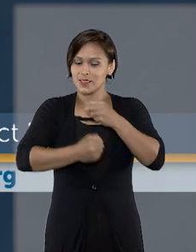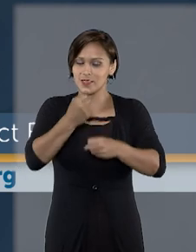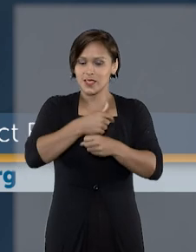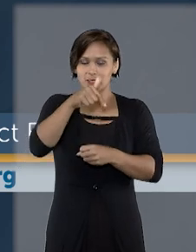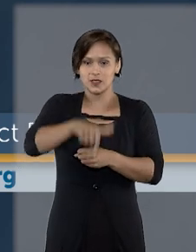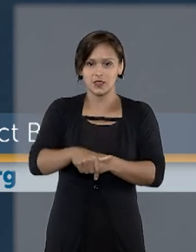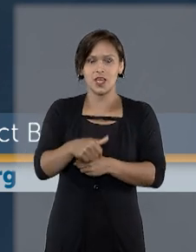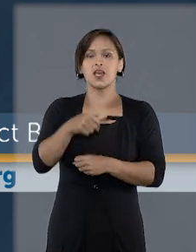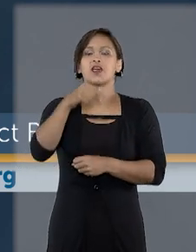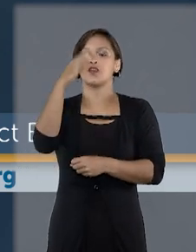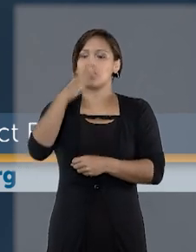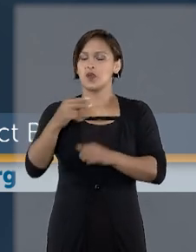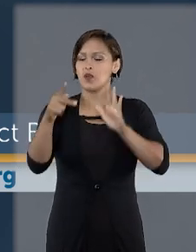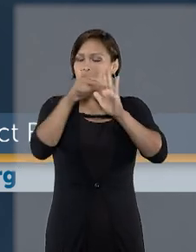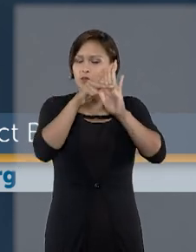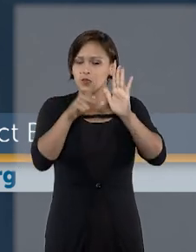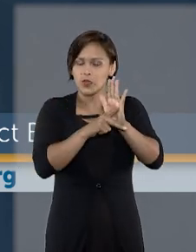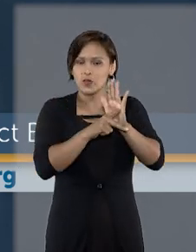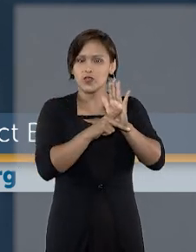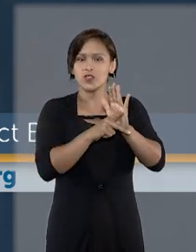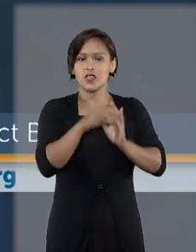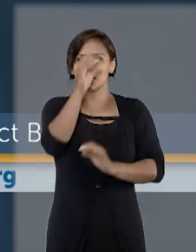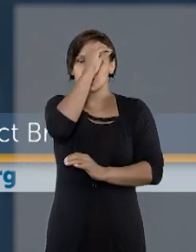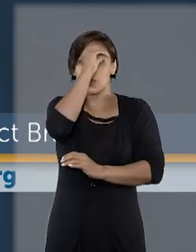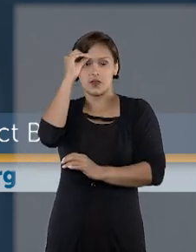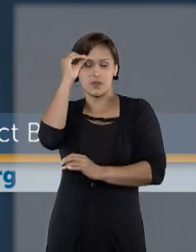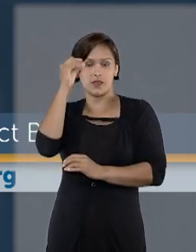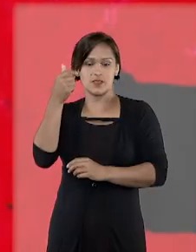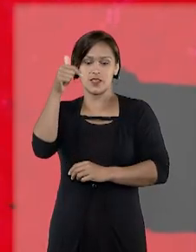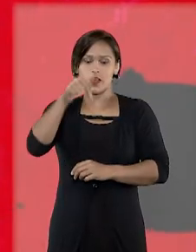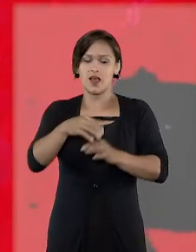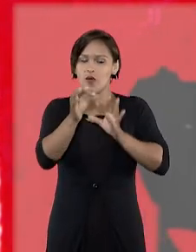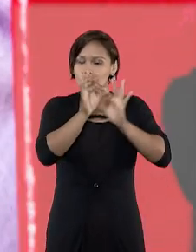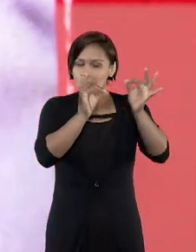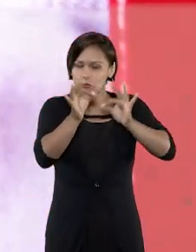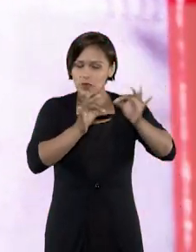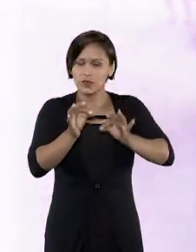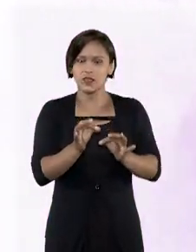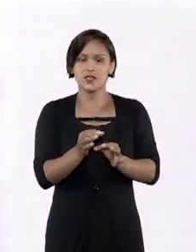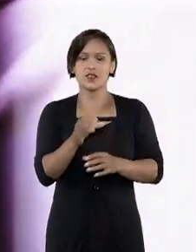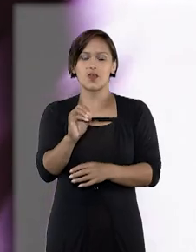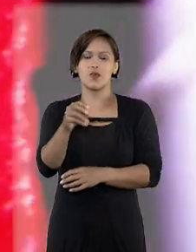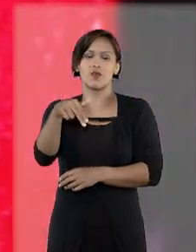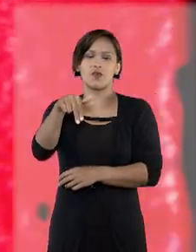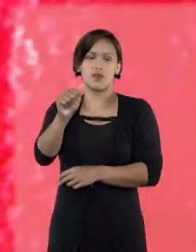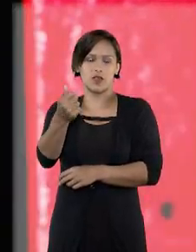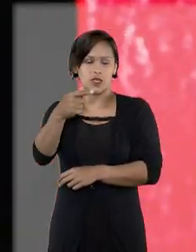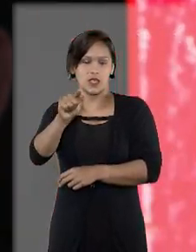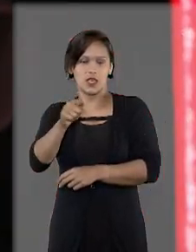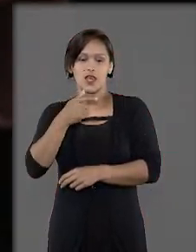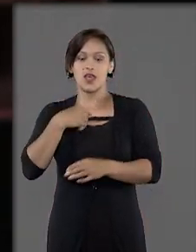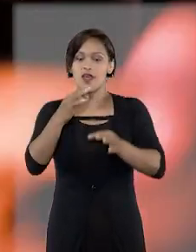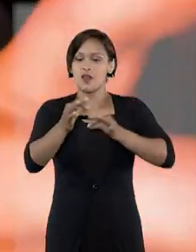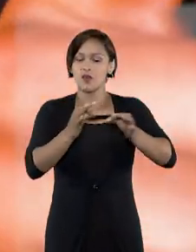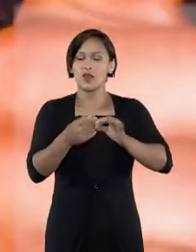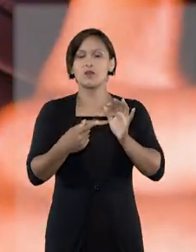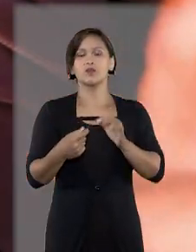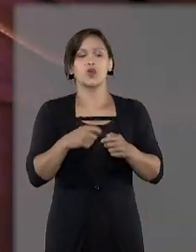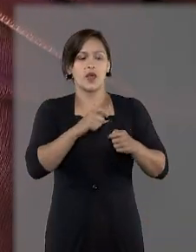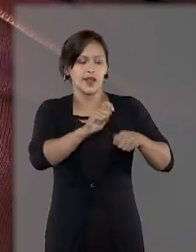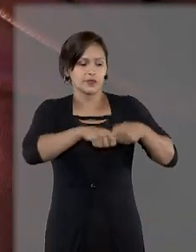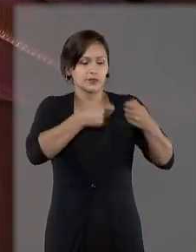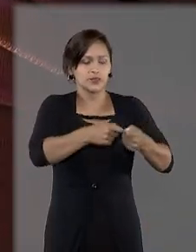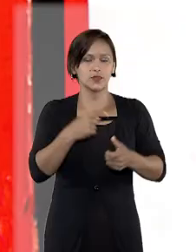Brasil o Innocence Project, Projeto Inocência. A organização não governamental é formada por